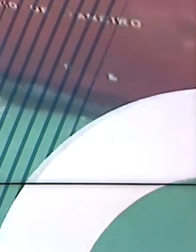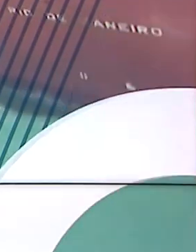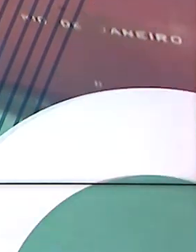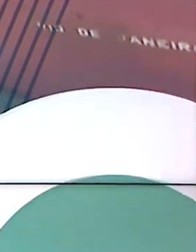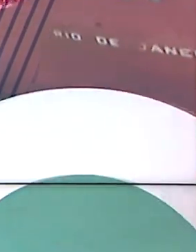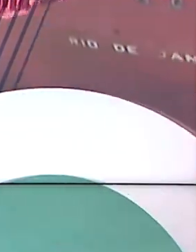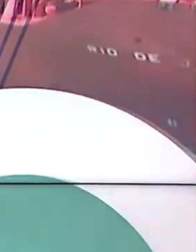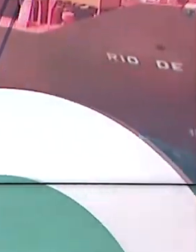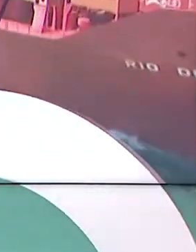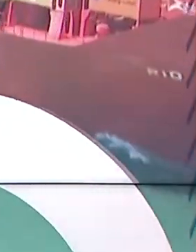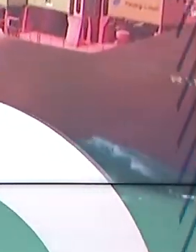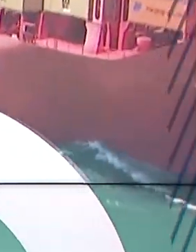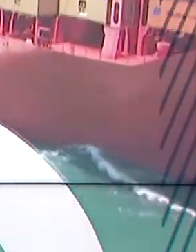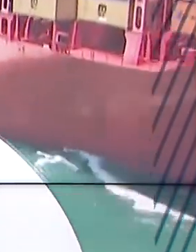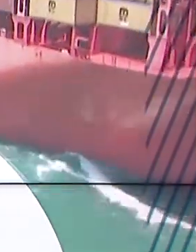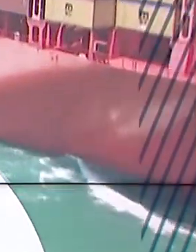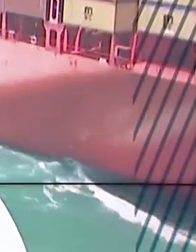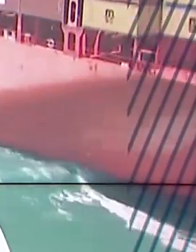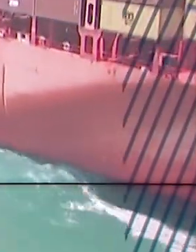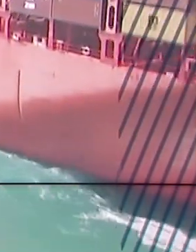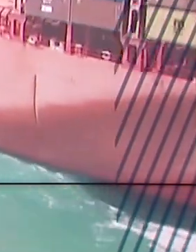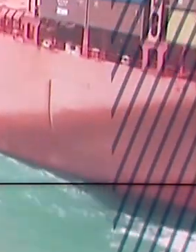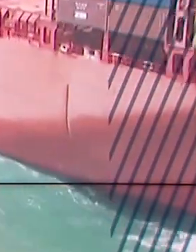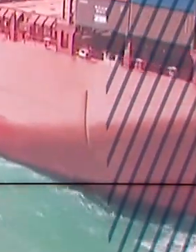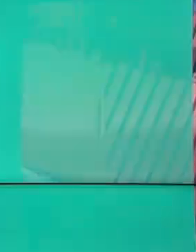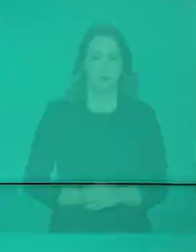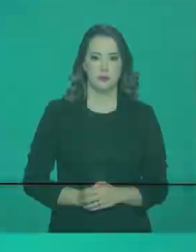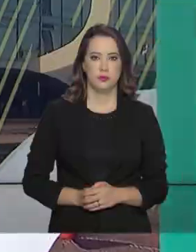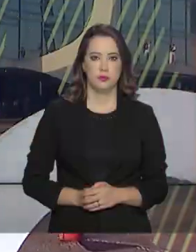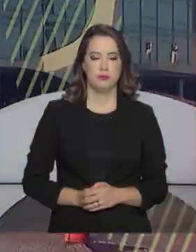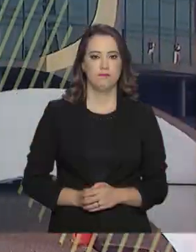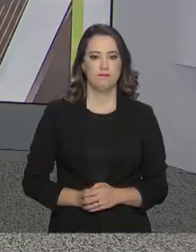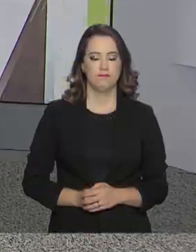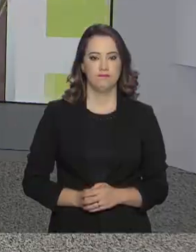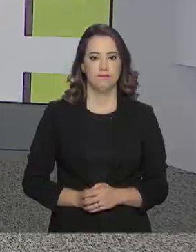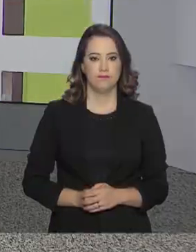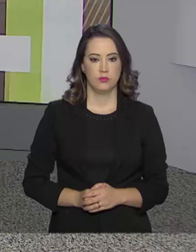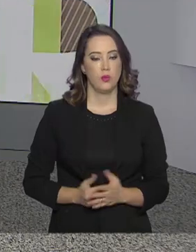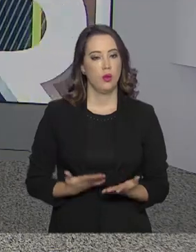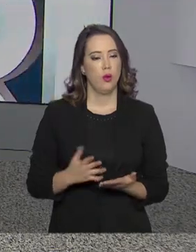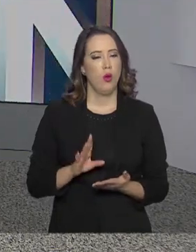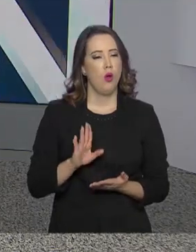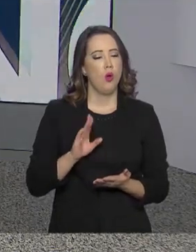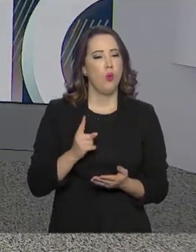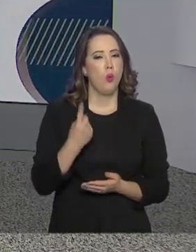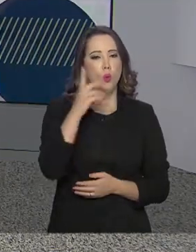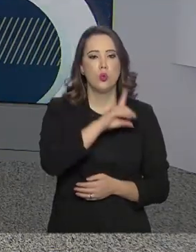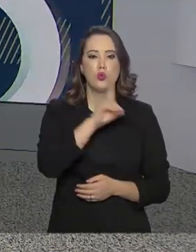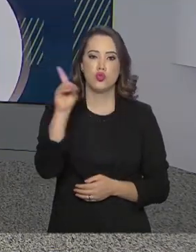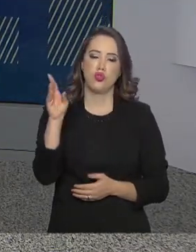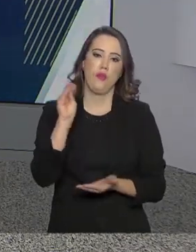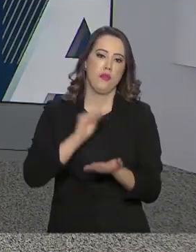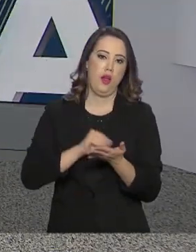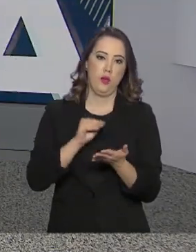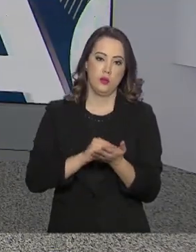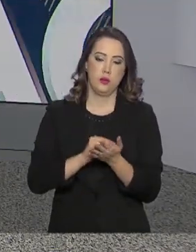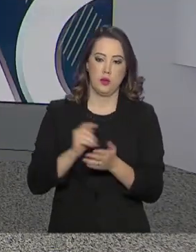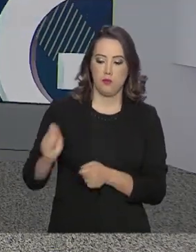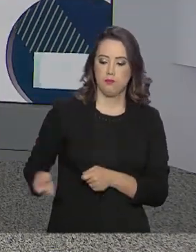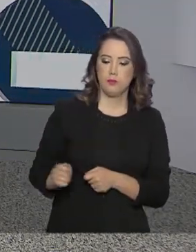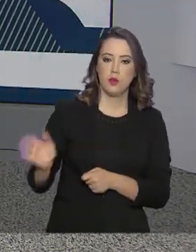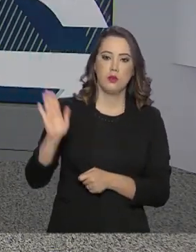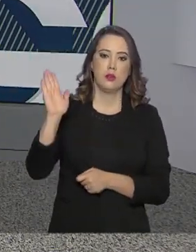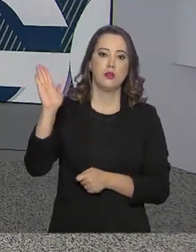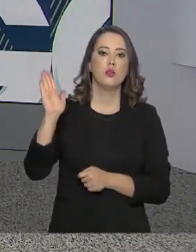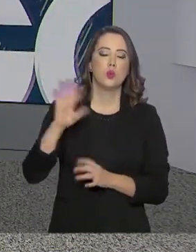Olá, boa tarde. Estamos de volta com mais uma edição do Governo Agora. Faltando um dia para o maior leilão de petróleo do